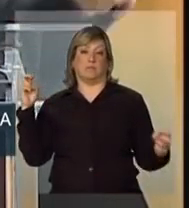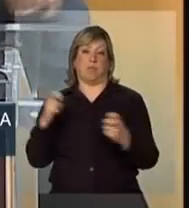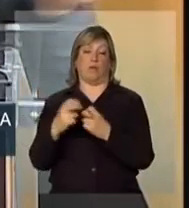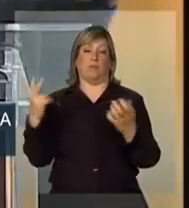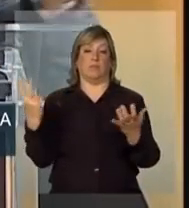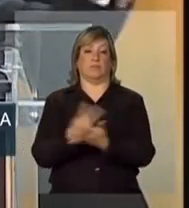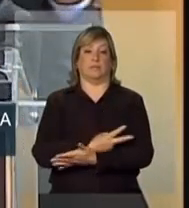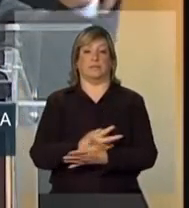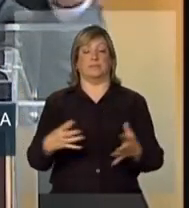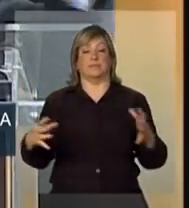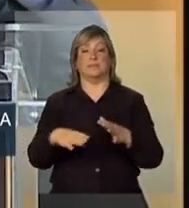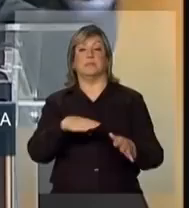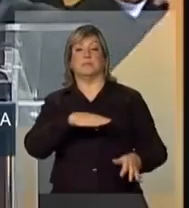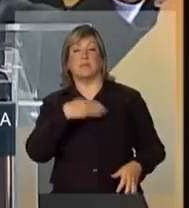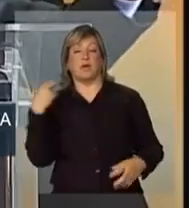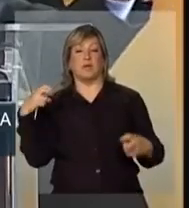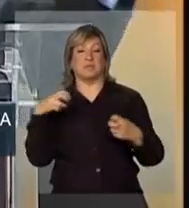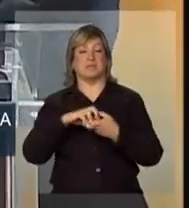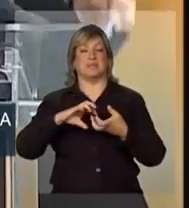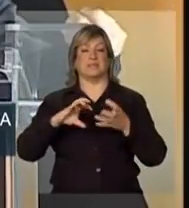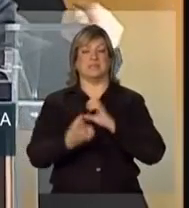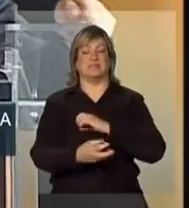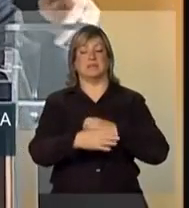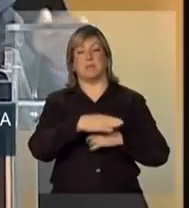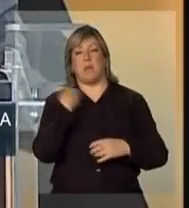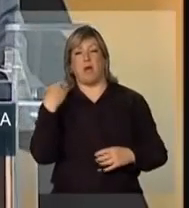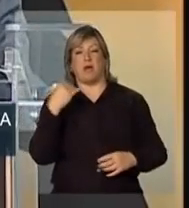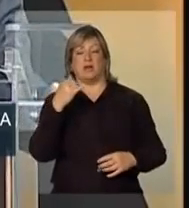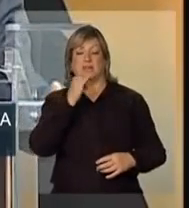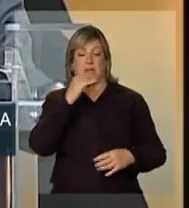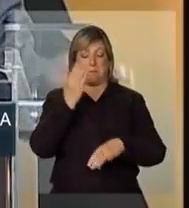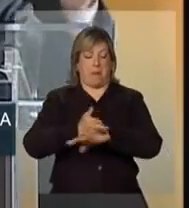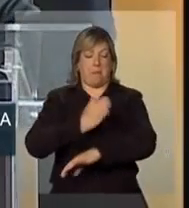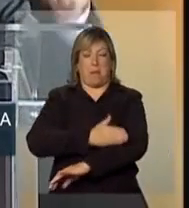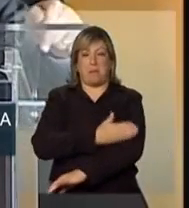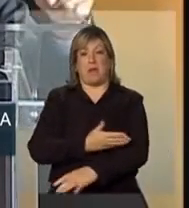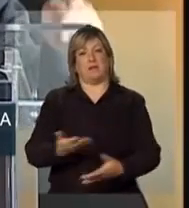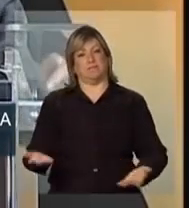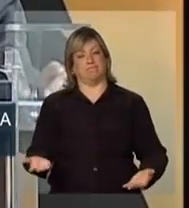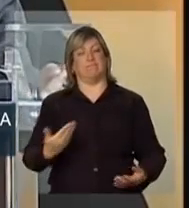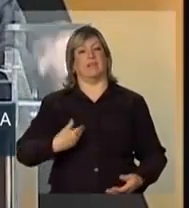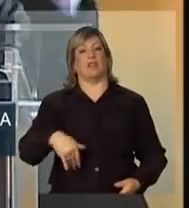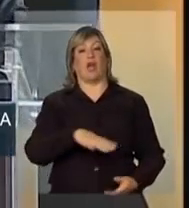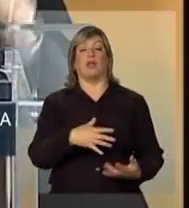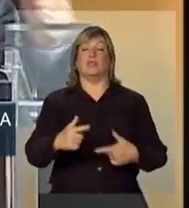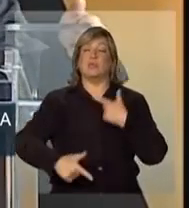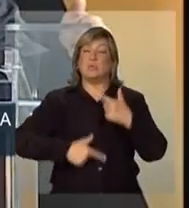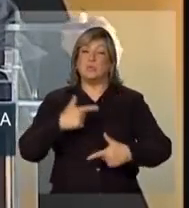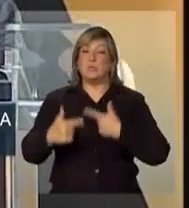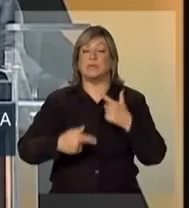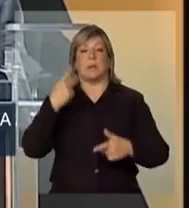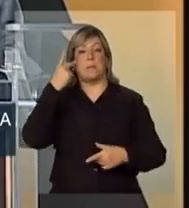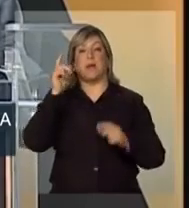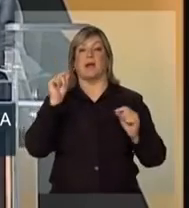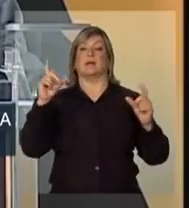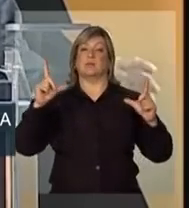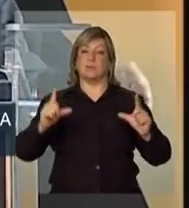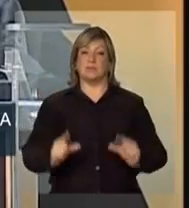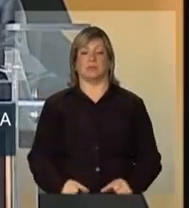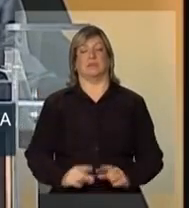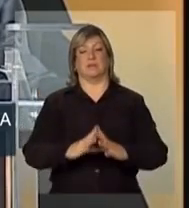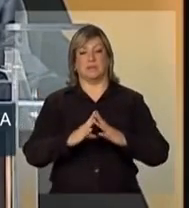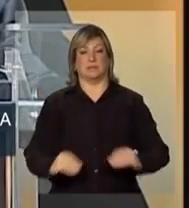parte dessas estatísticas tristes que nós repudiamos e contra as quais nós estamos lutando para